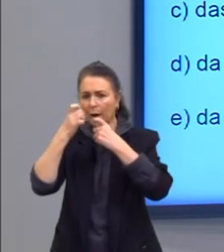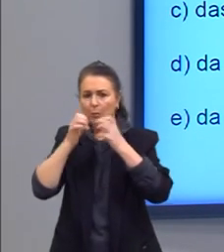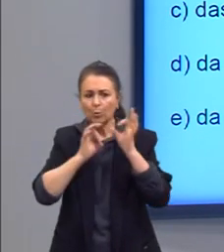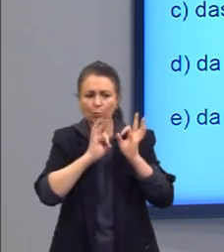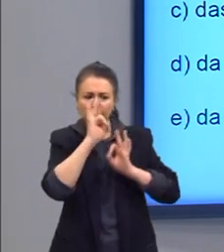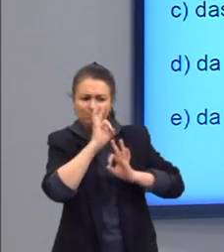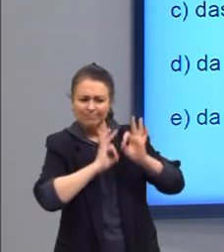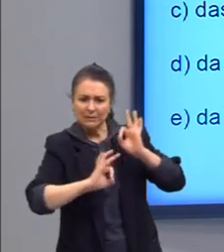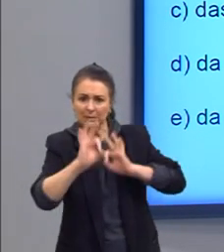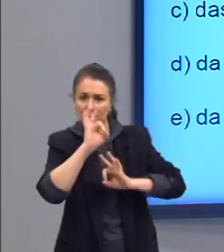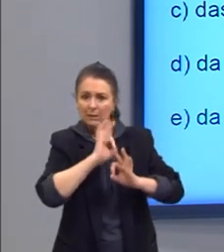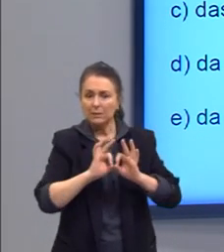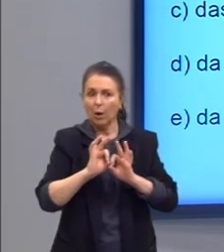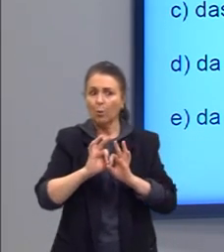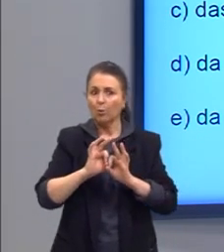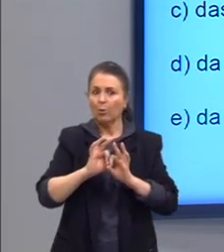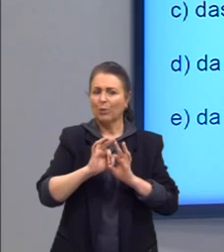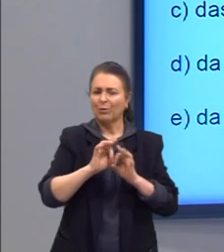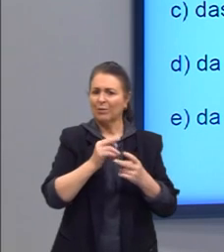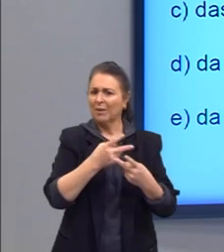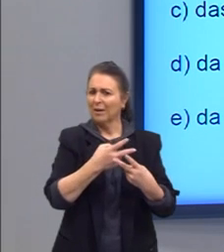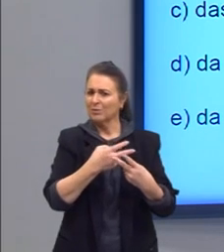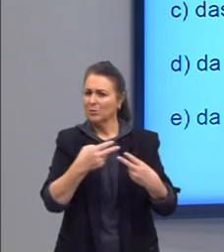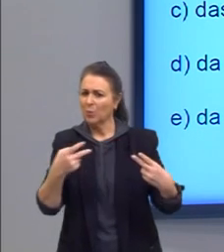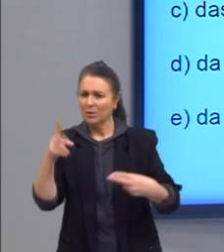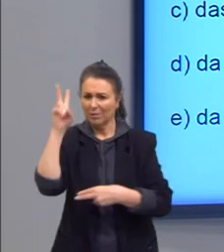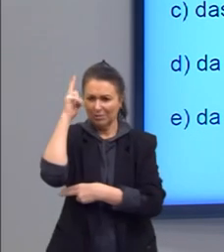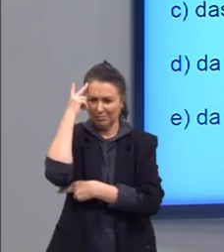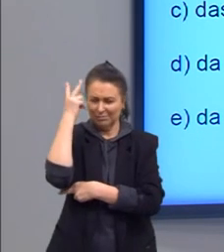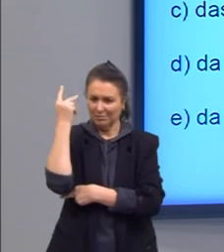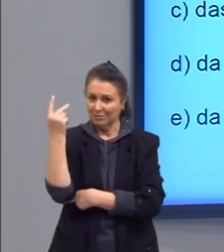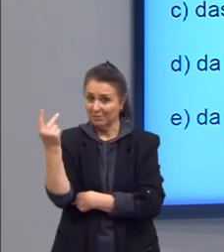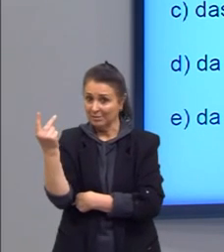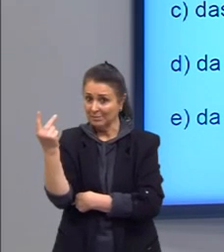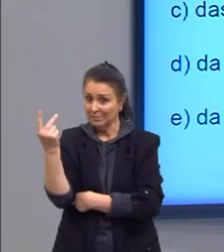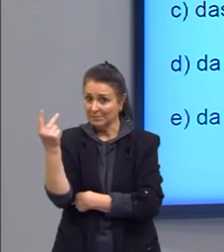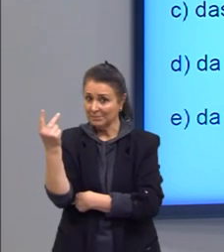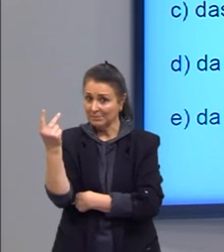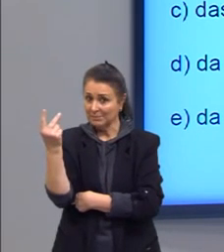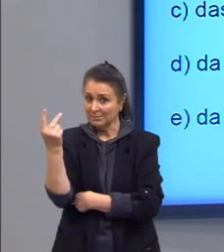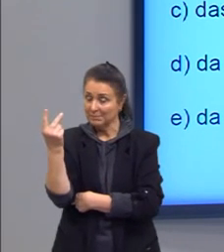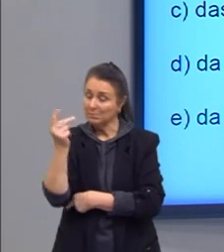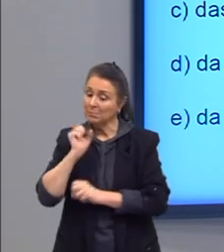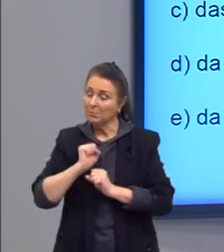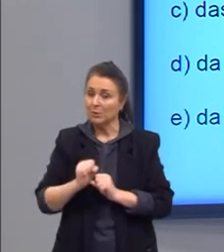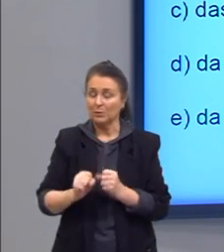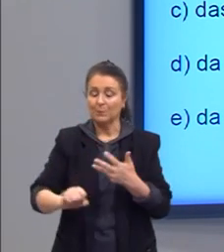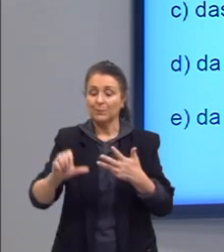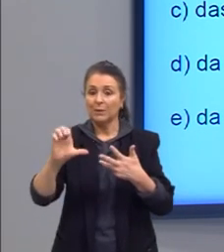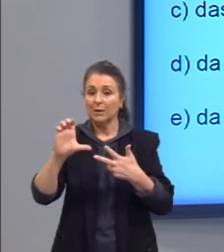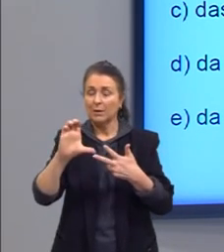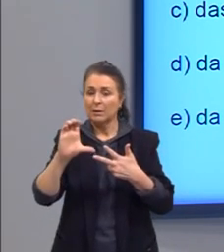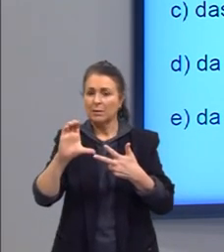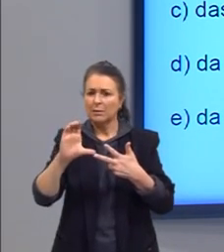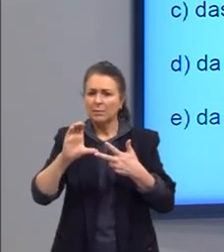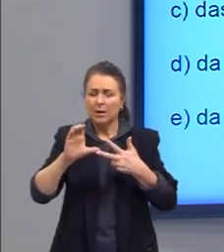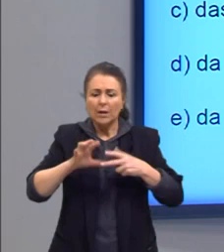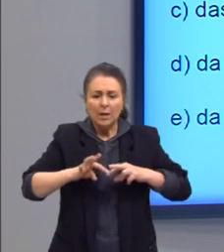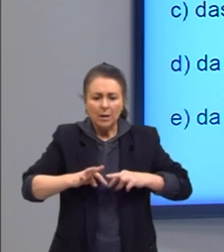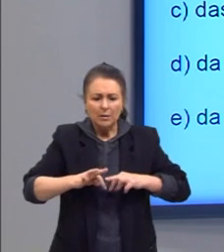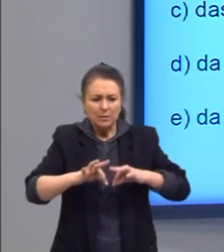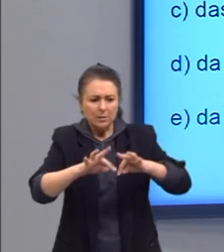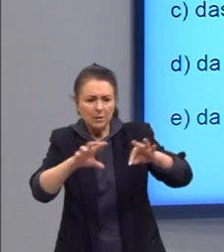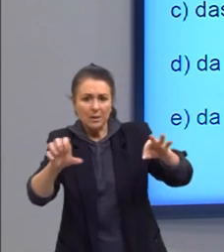seus recursos naturais. Ó, essa aqui é a melhor se coloca nesse momento, né? C, das extensas áreas